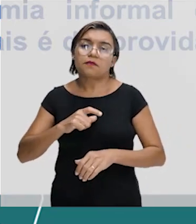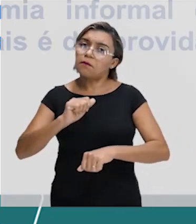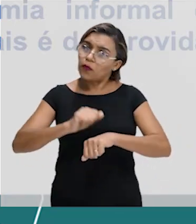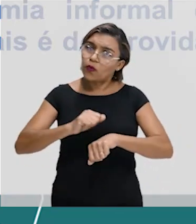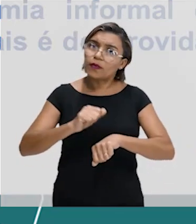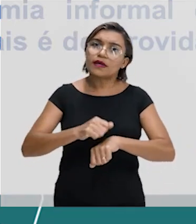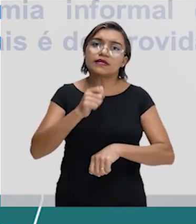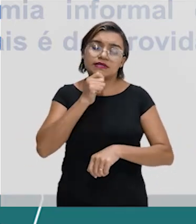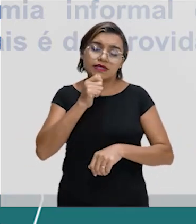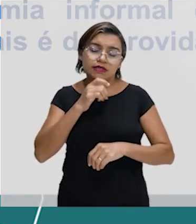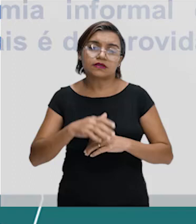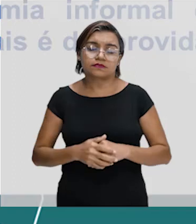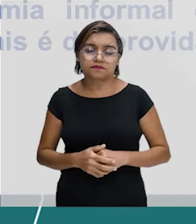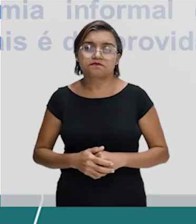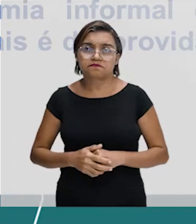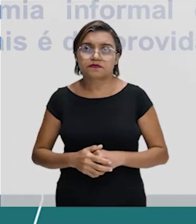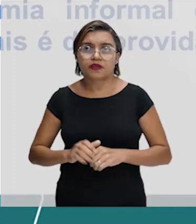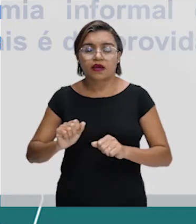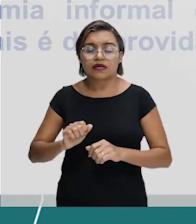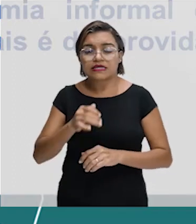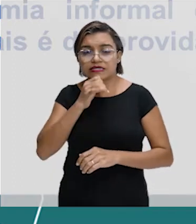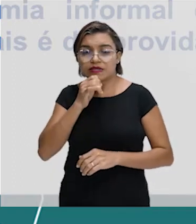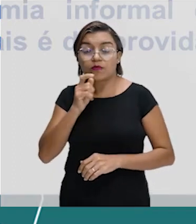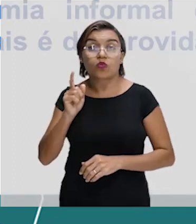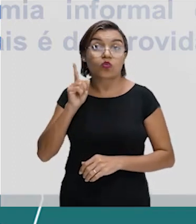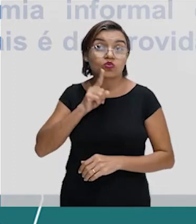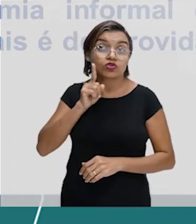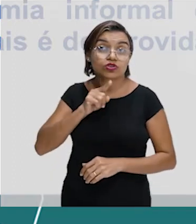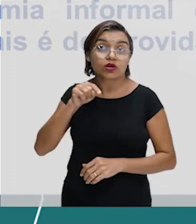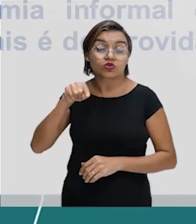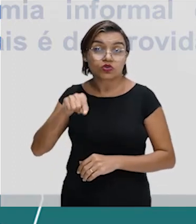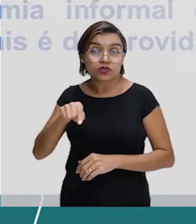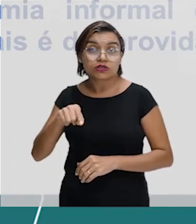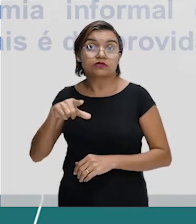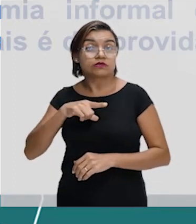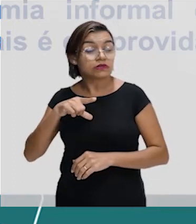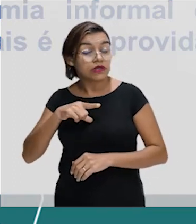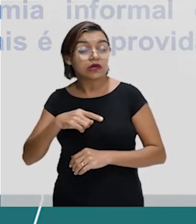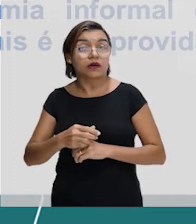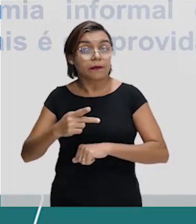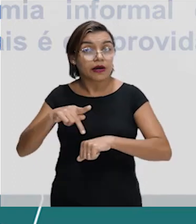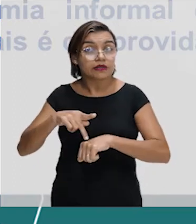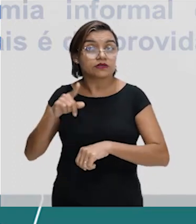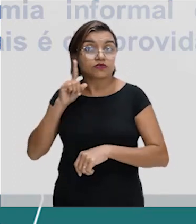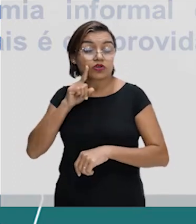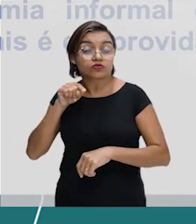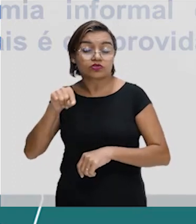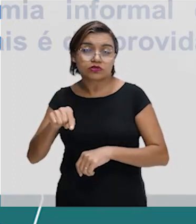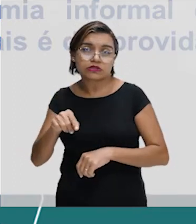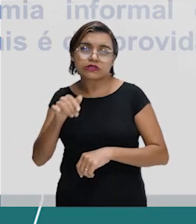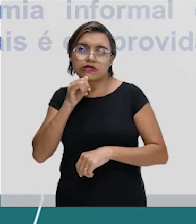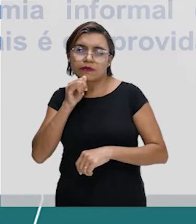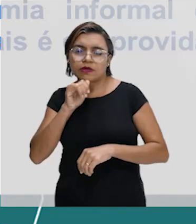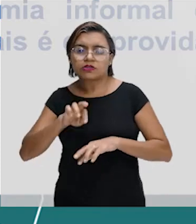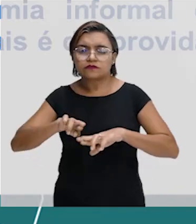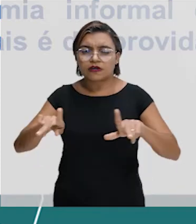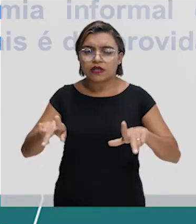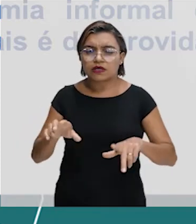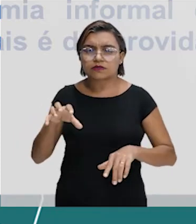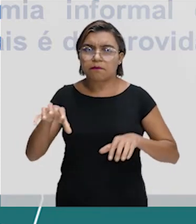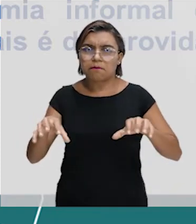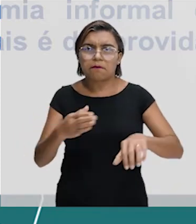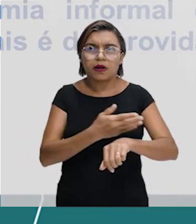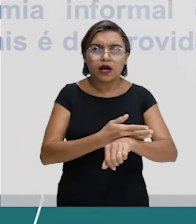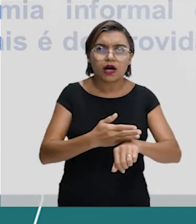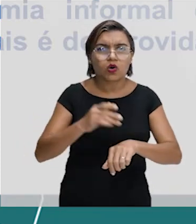pobreza, galera. A gente vê isso muito claramente aí nos Estados Unidos, principalmente entre contrastes, né? Entre populações brancas e populações negras. vemos